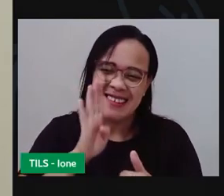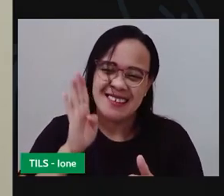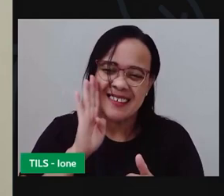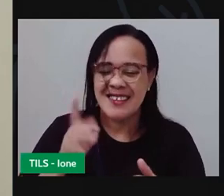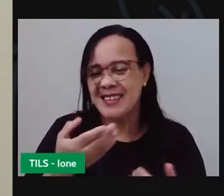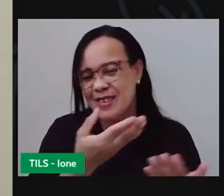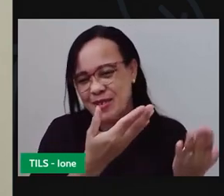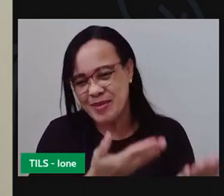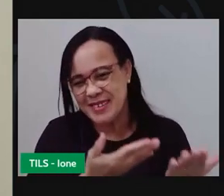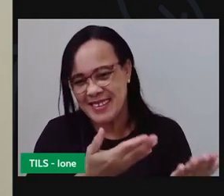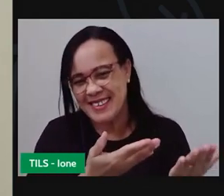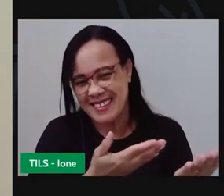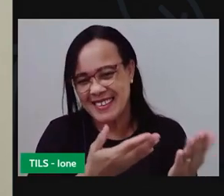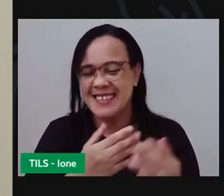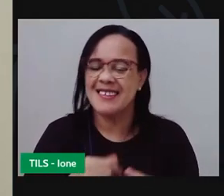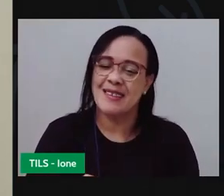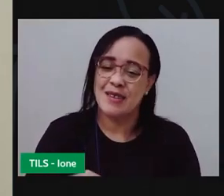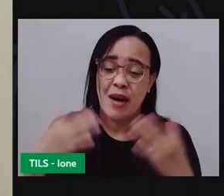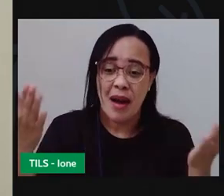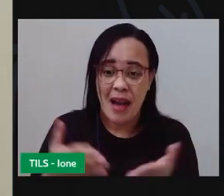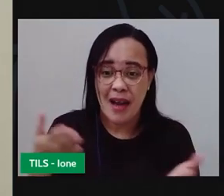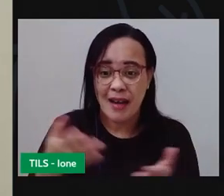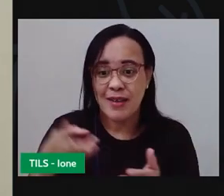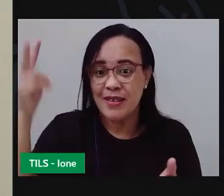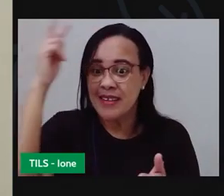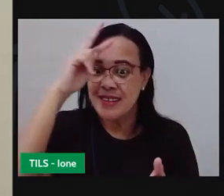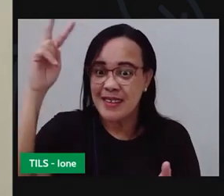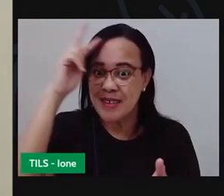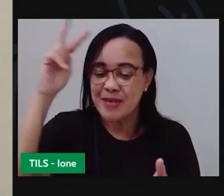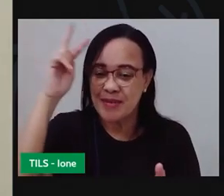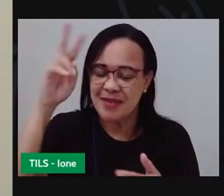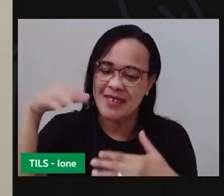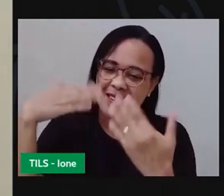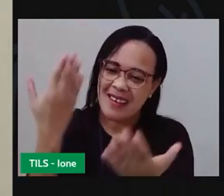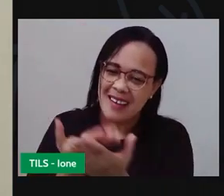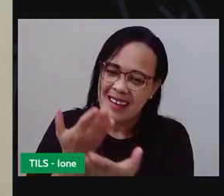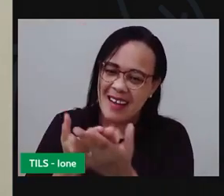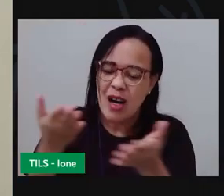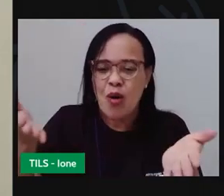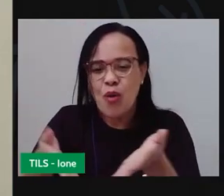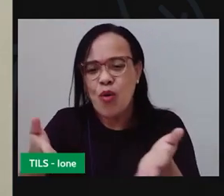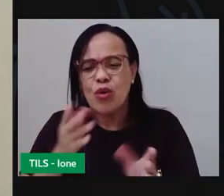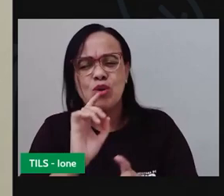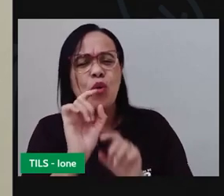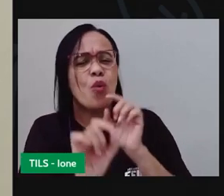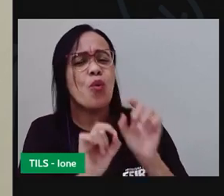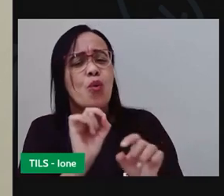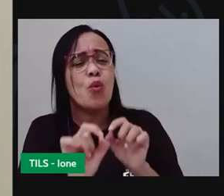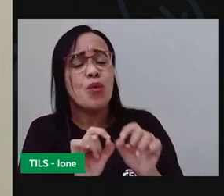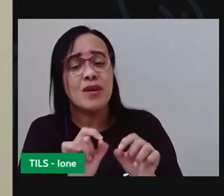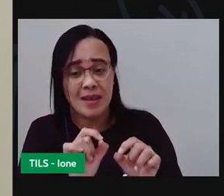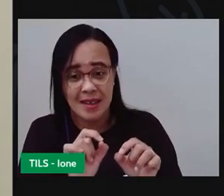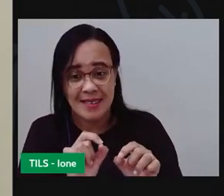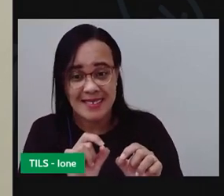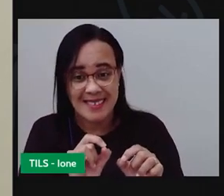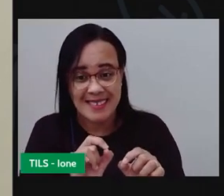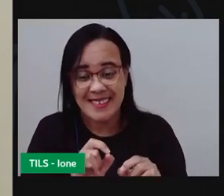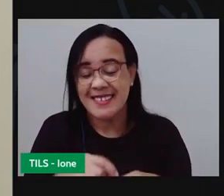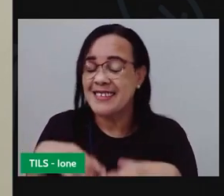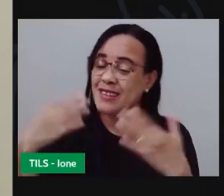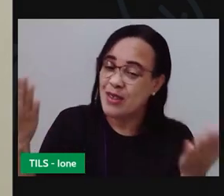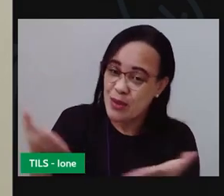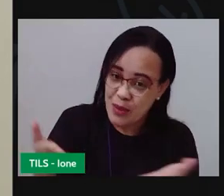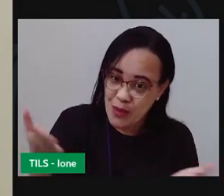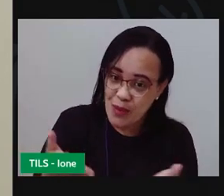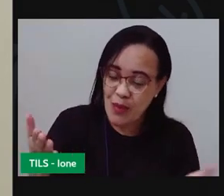agora crianças vamos relembrar o que foi que a gente viu nessa aula de hoje nessa aula de